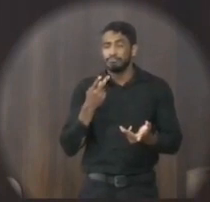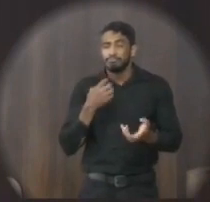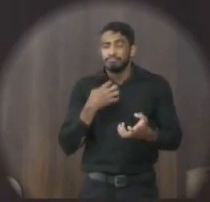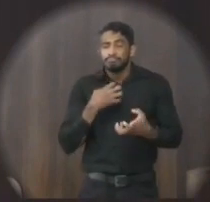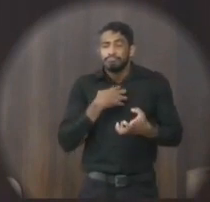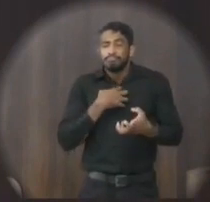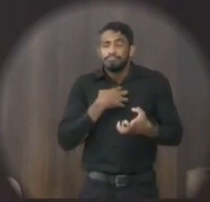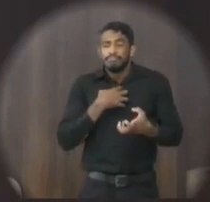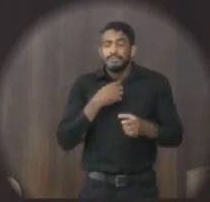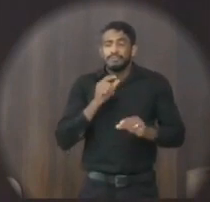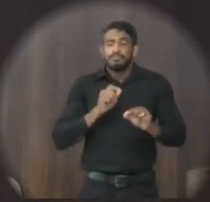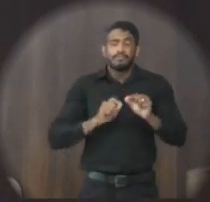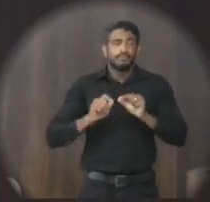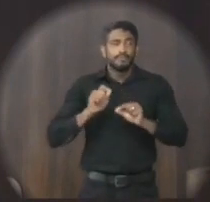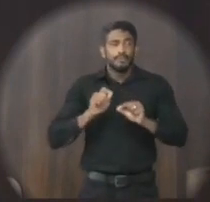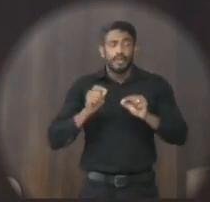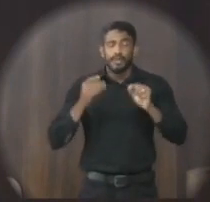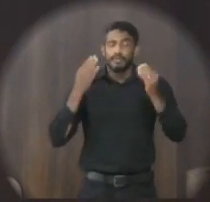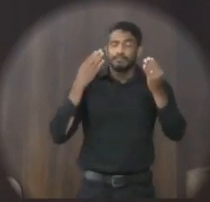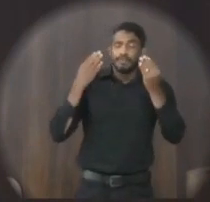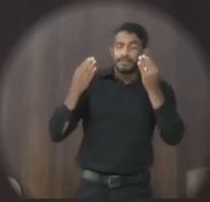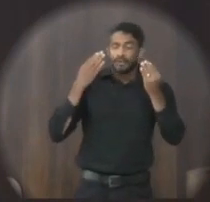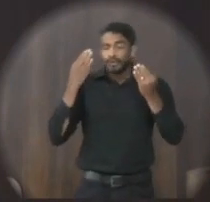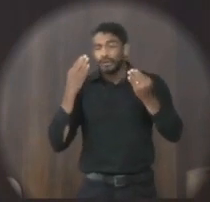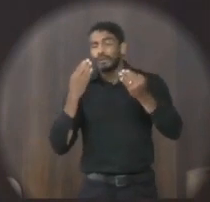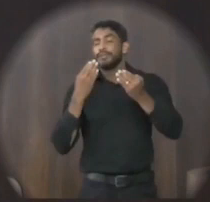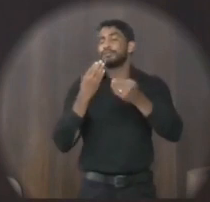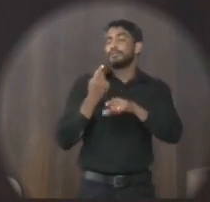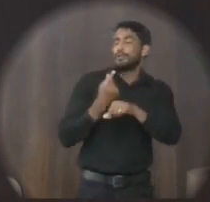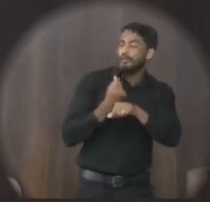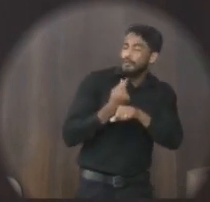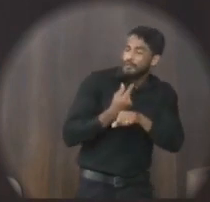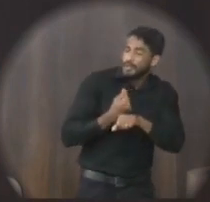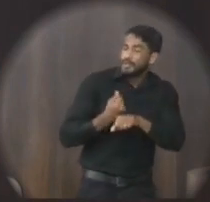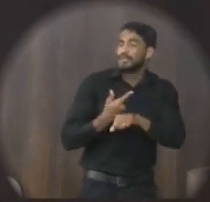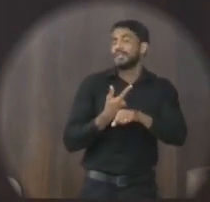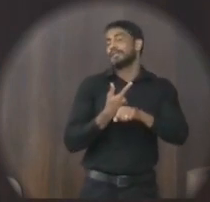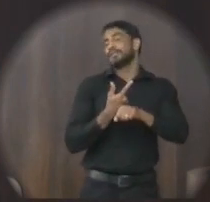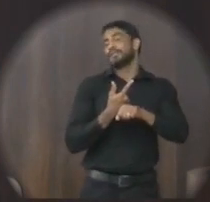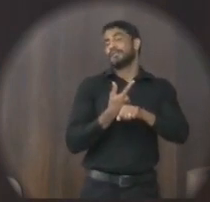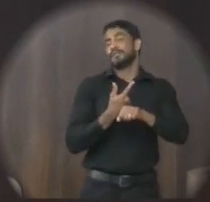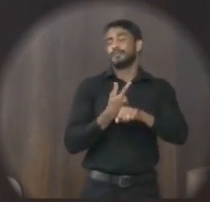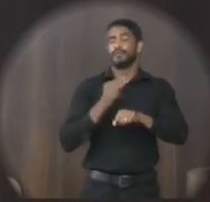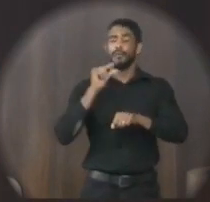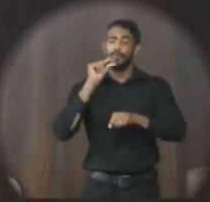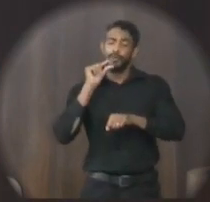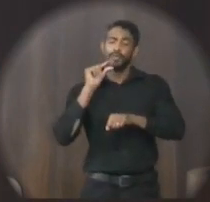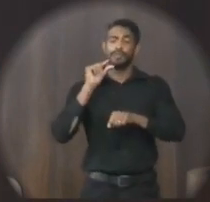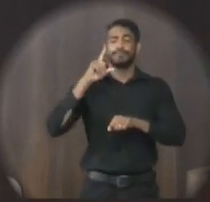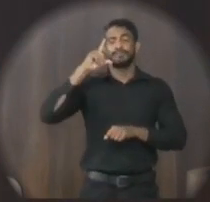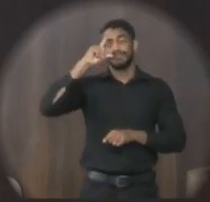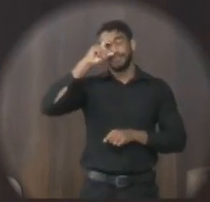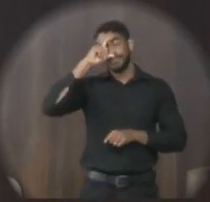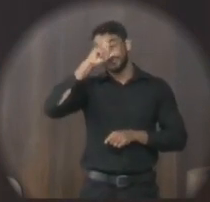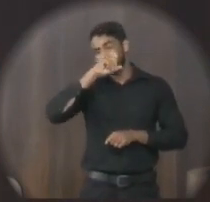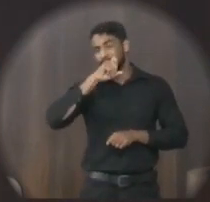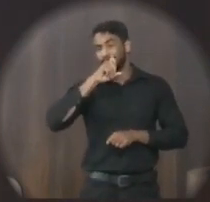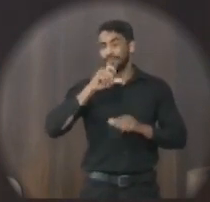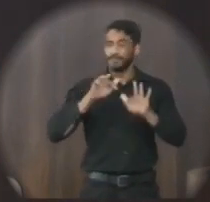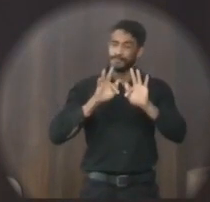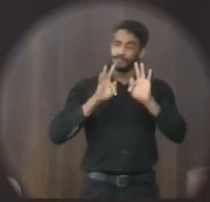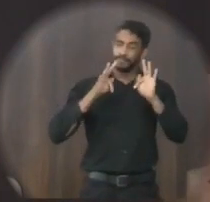psicológico, financeiro, condução de tudo, é um pouco difícil. As famílias